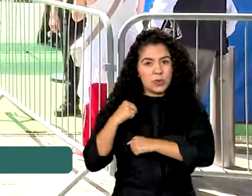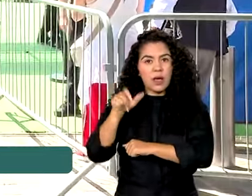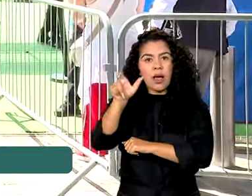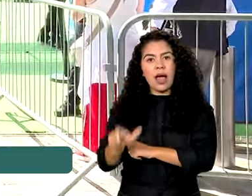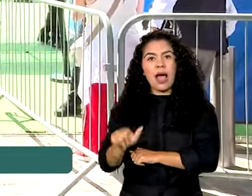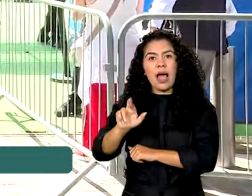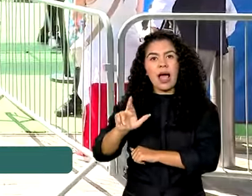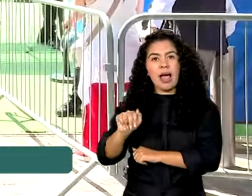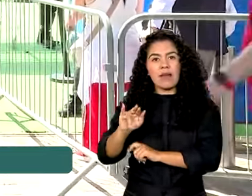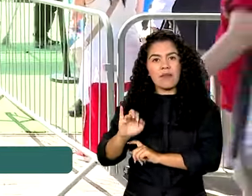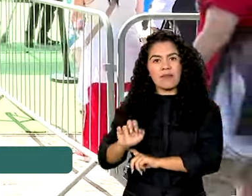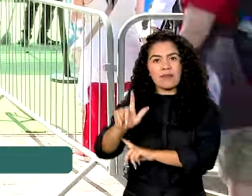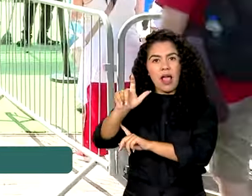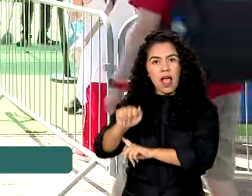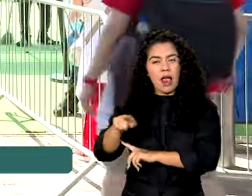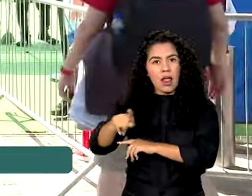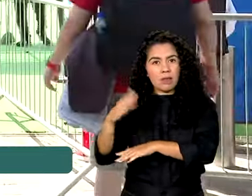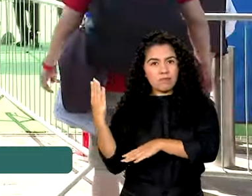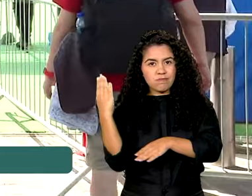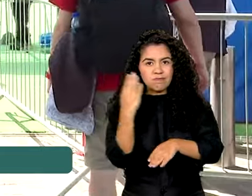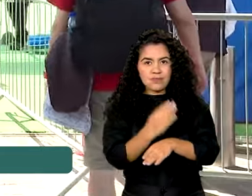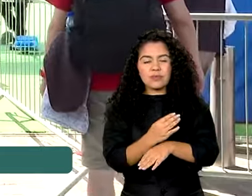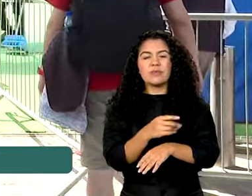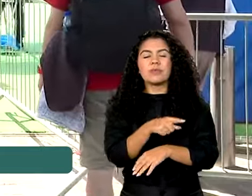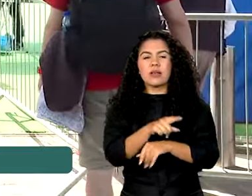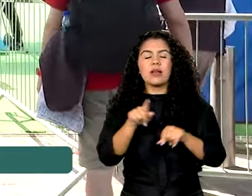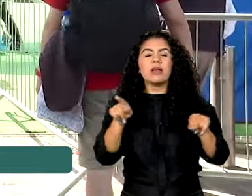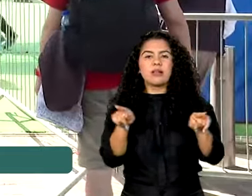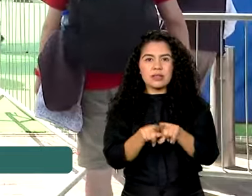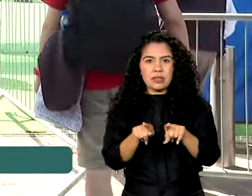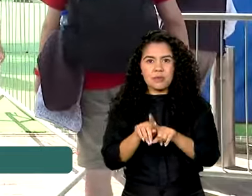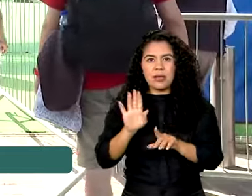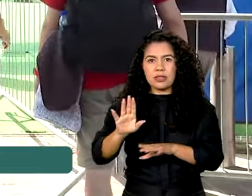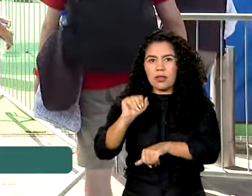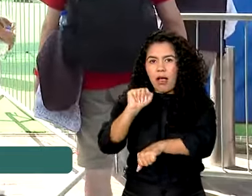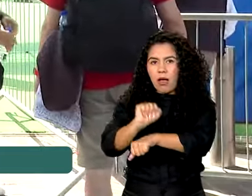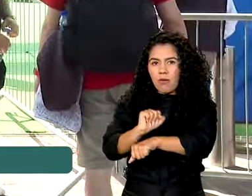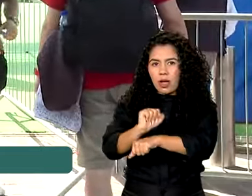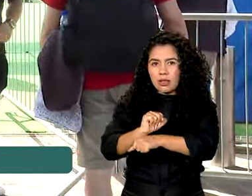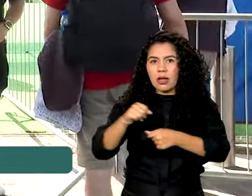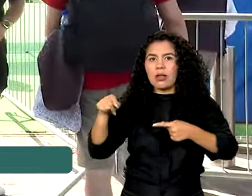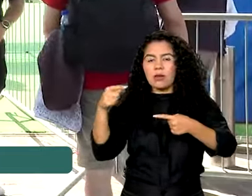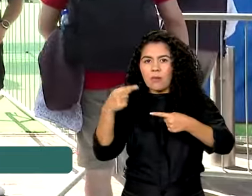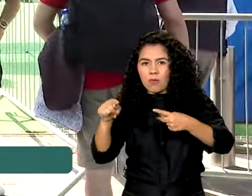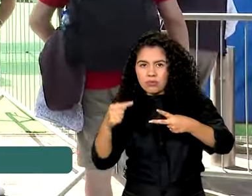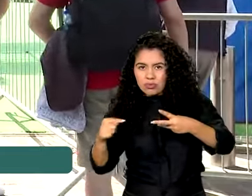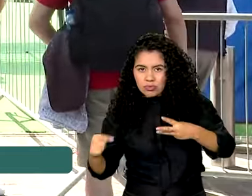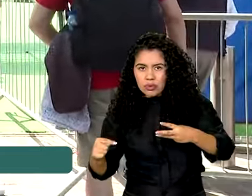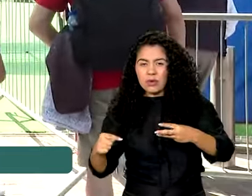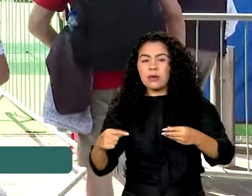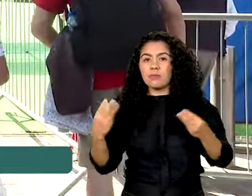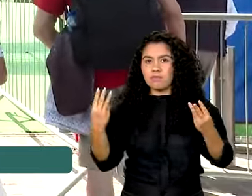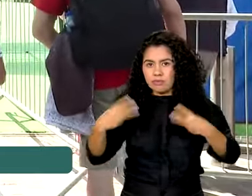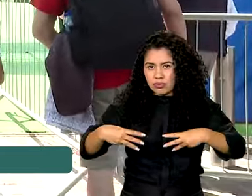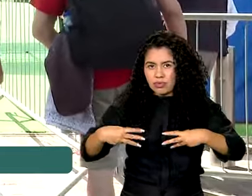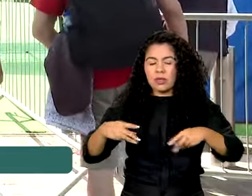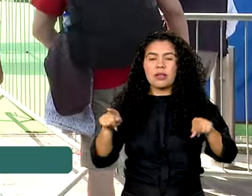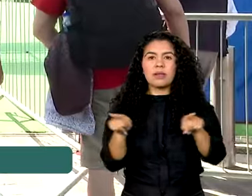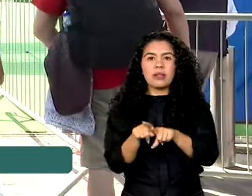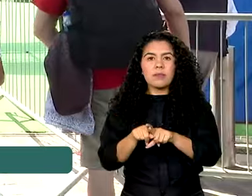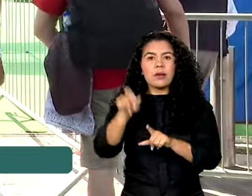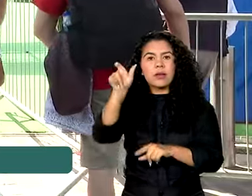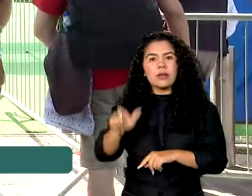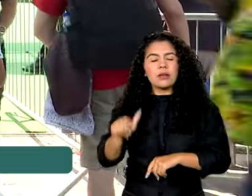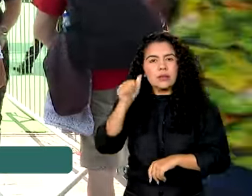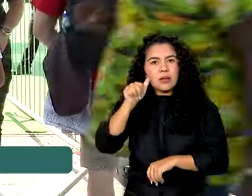venceu a adversária da Geórgia na estreia e já está nas semifinais. No skate, com Kelvin Hoffler, foi prata em Tóquio,